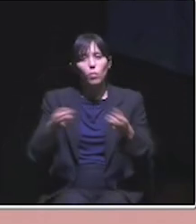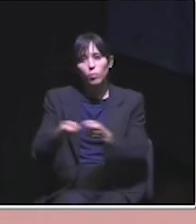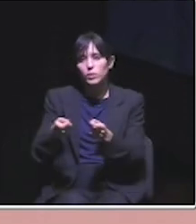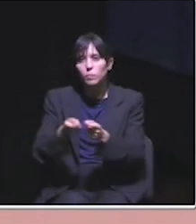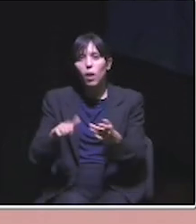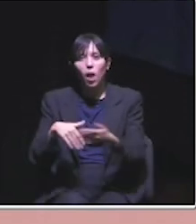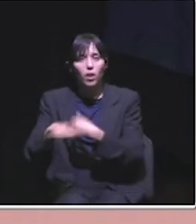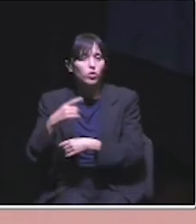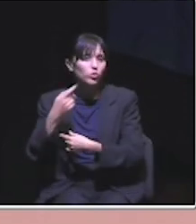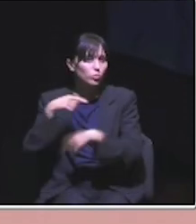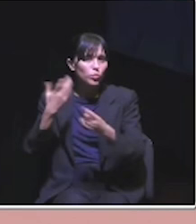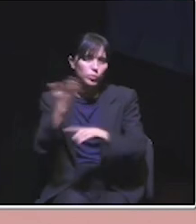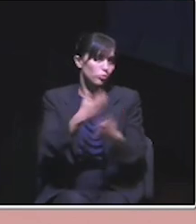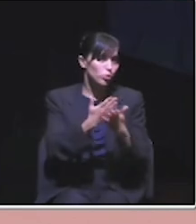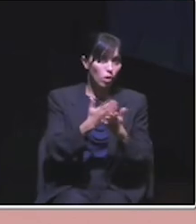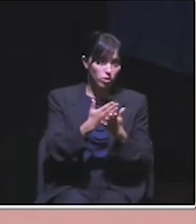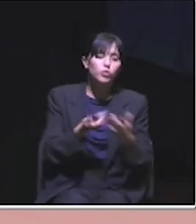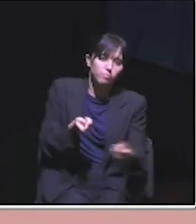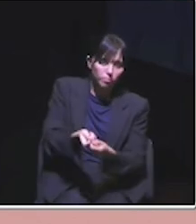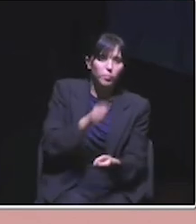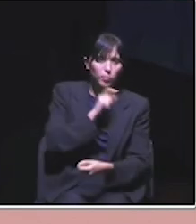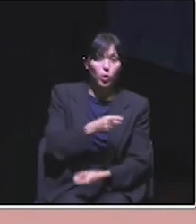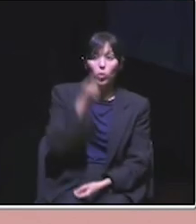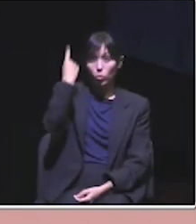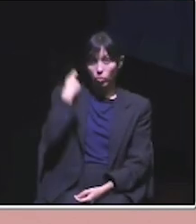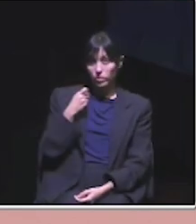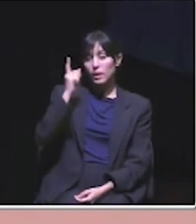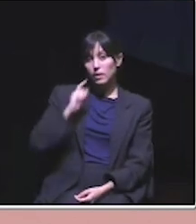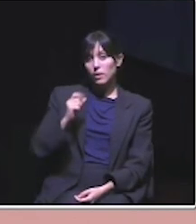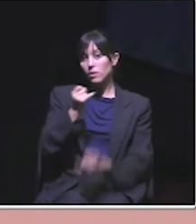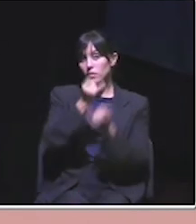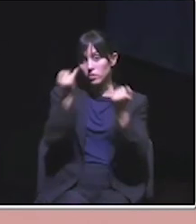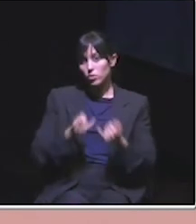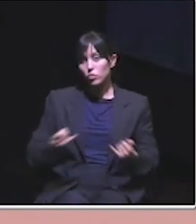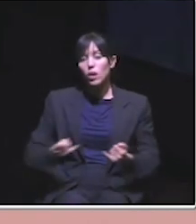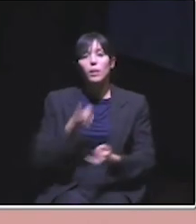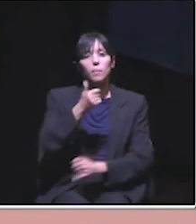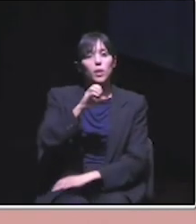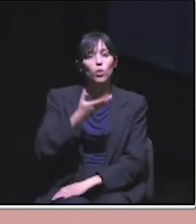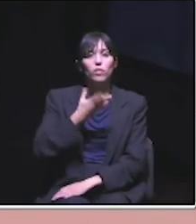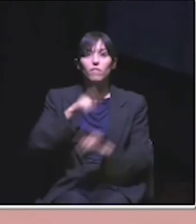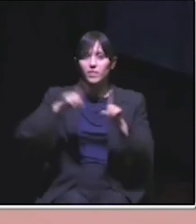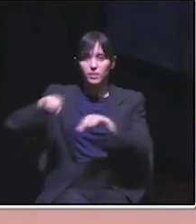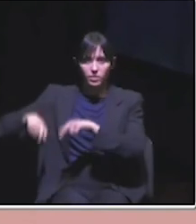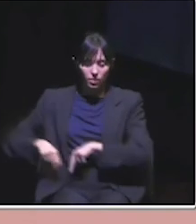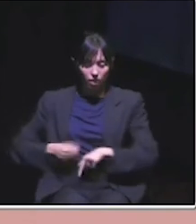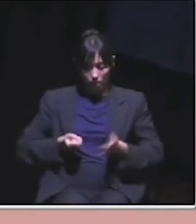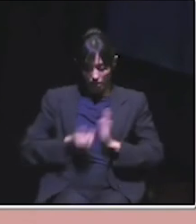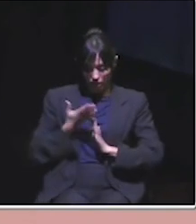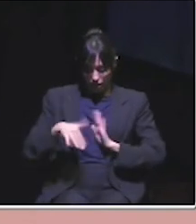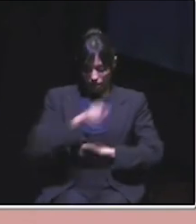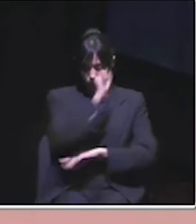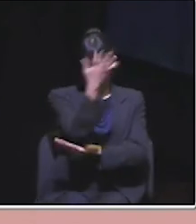equipamentos públicos, como as escolas. Ontem, foi o Dia Internacional da Biodiversidade, a criação de veredas, até ligando os vários espaços verdes da